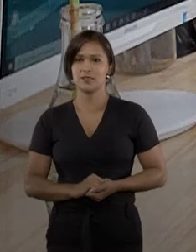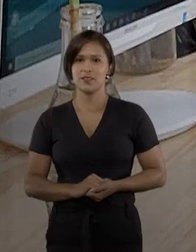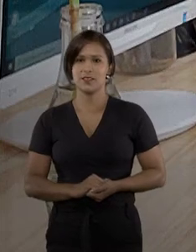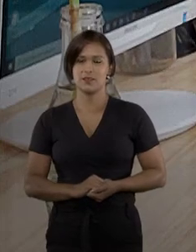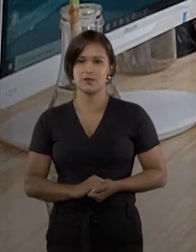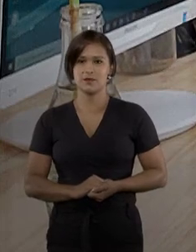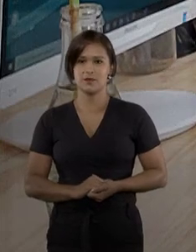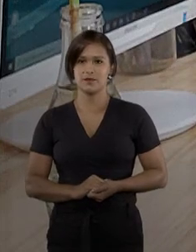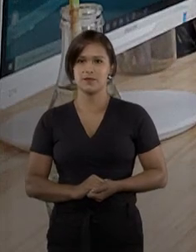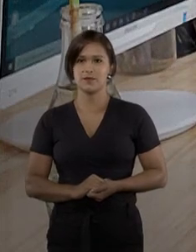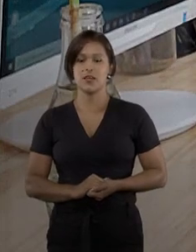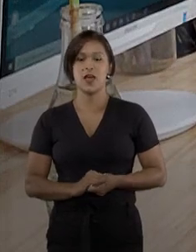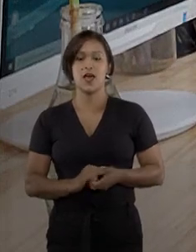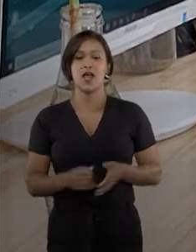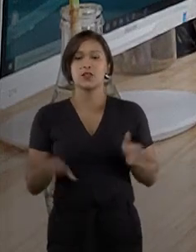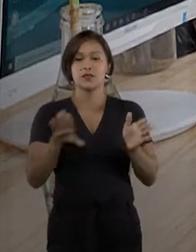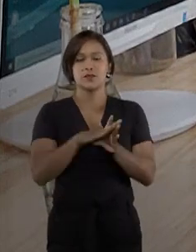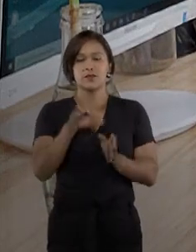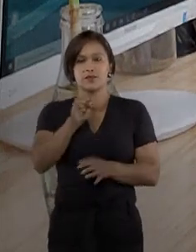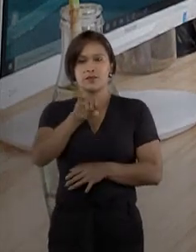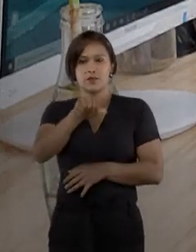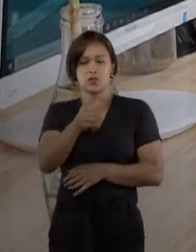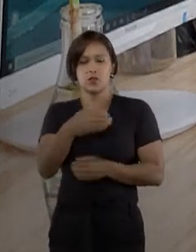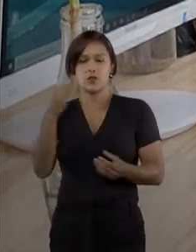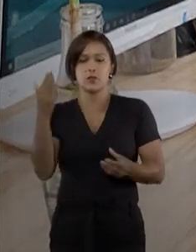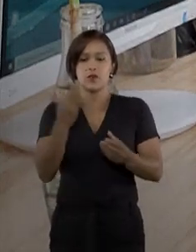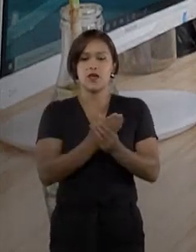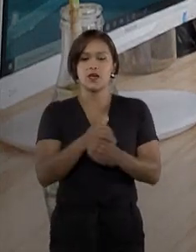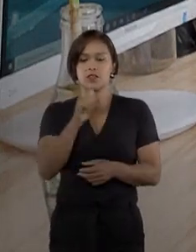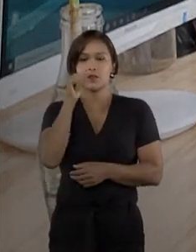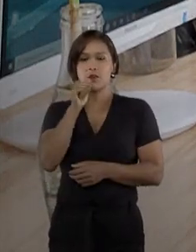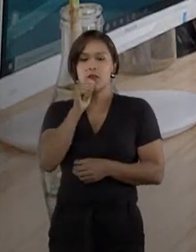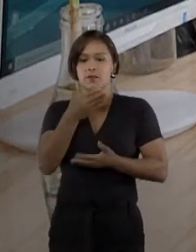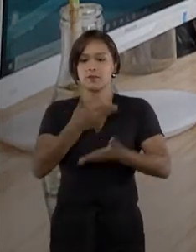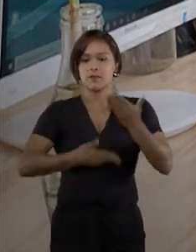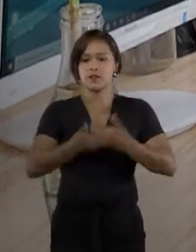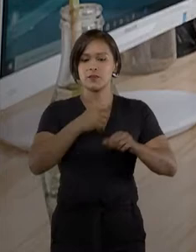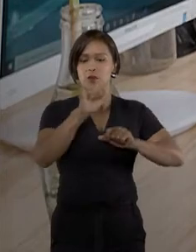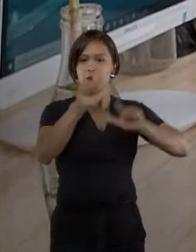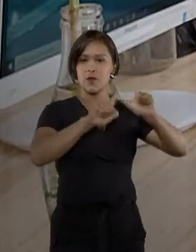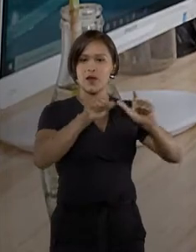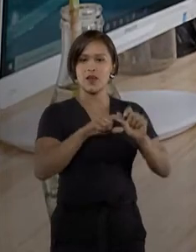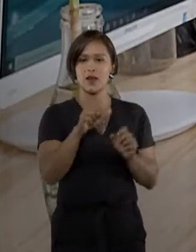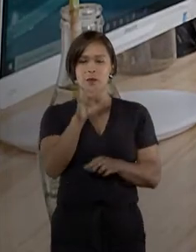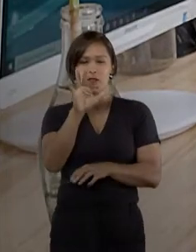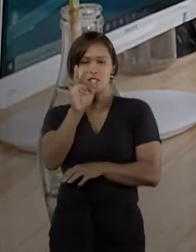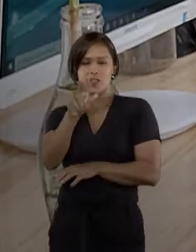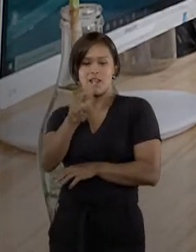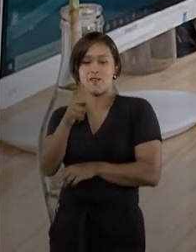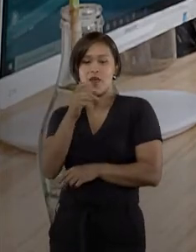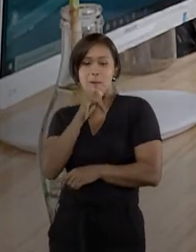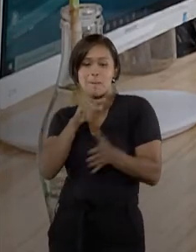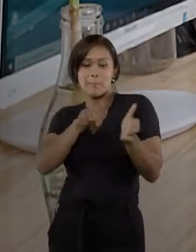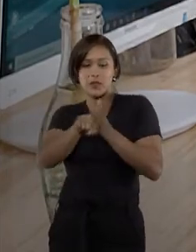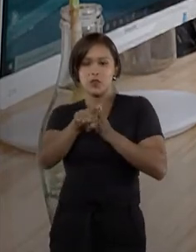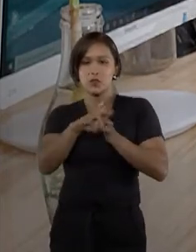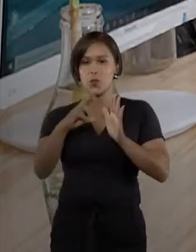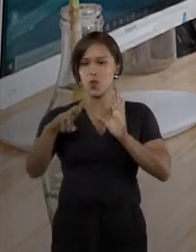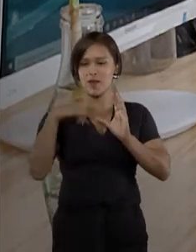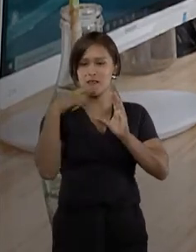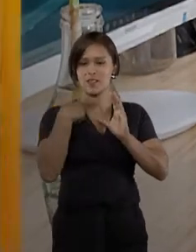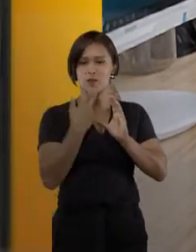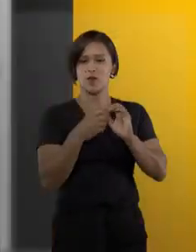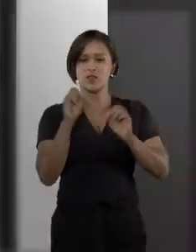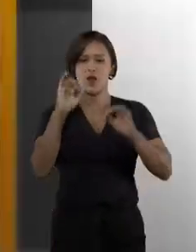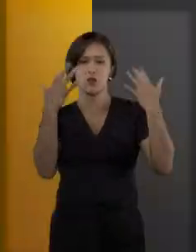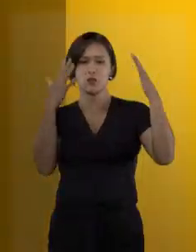Chegou ao STJ o caso de uma mulher que participou de um programa de TV de perguntas e respostas, o Show do Milhão.